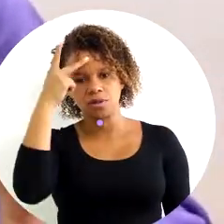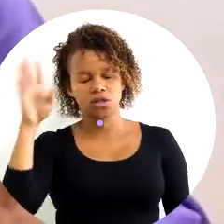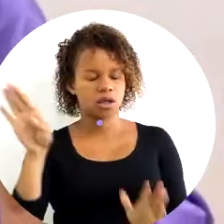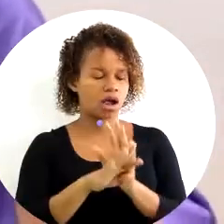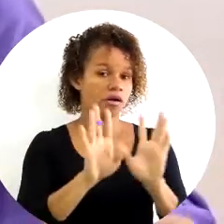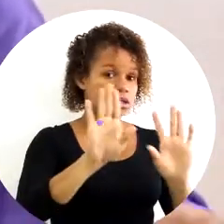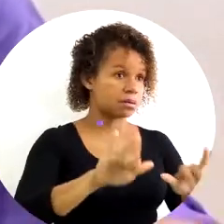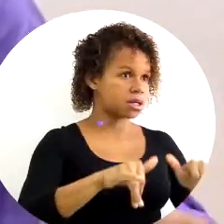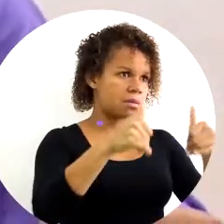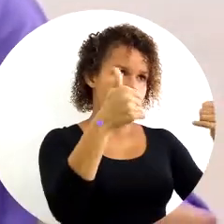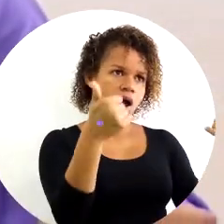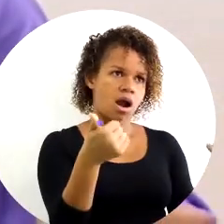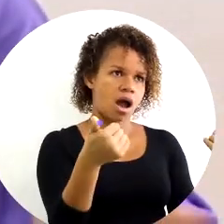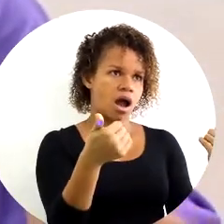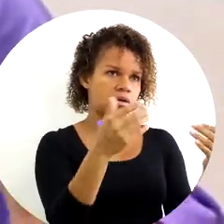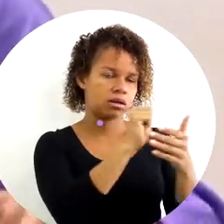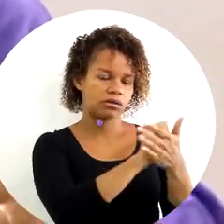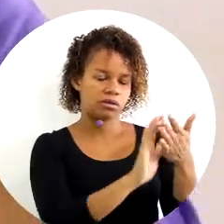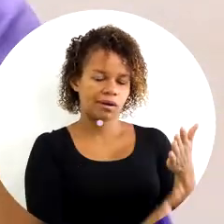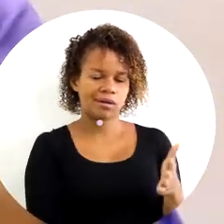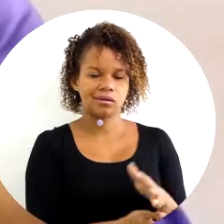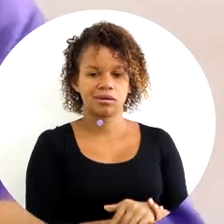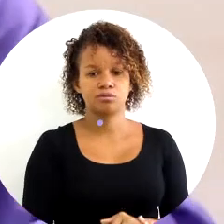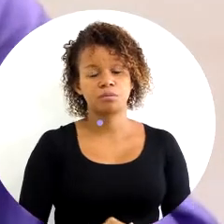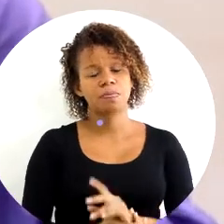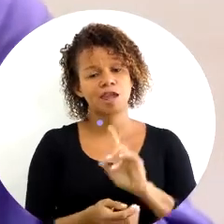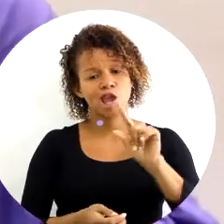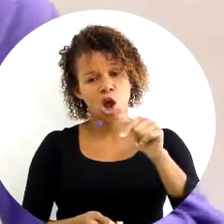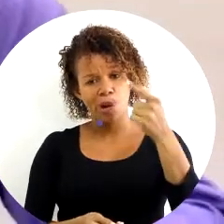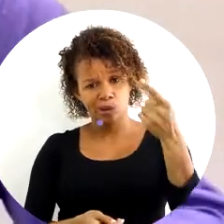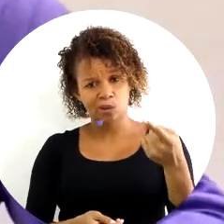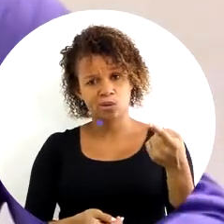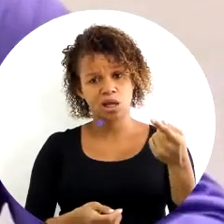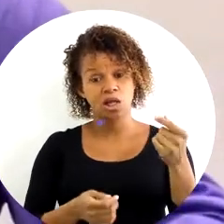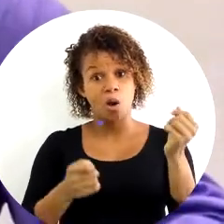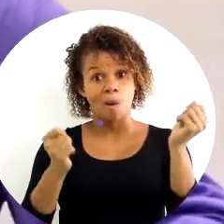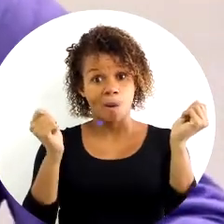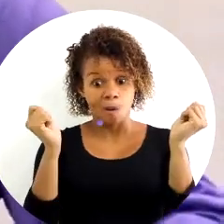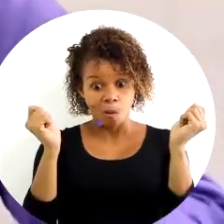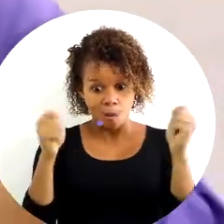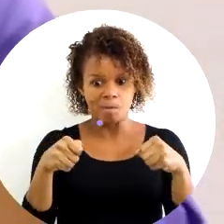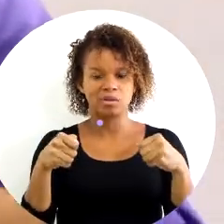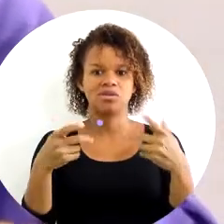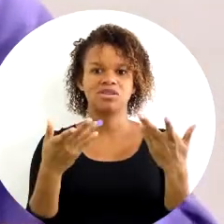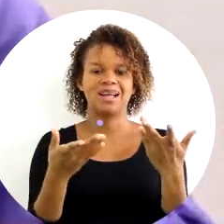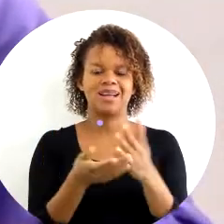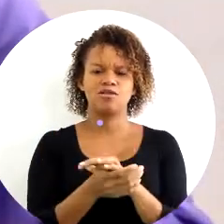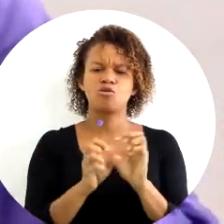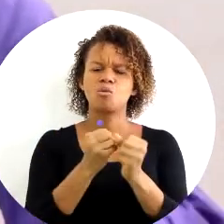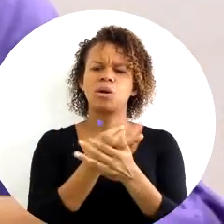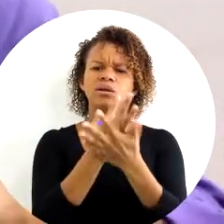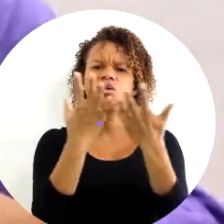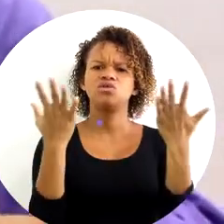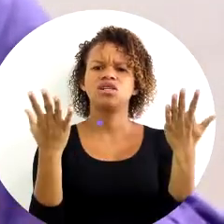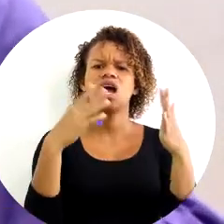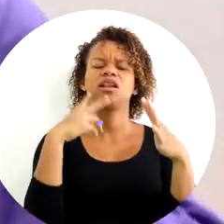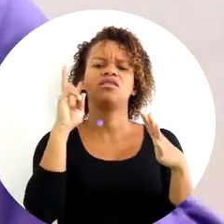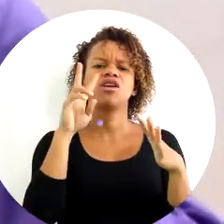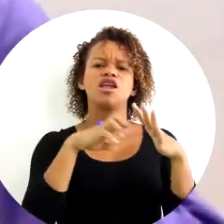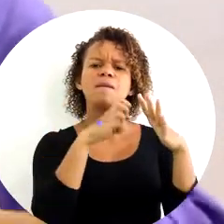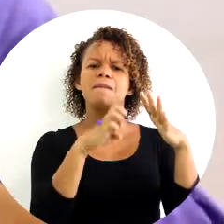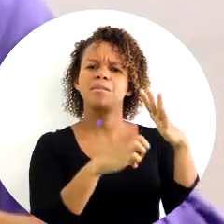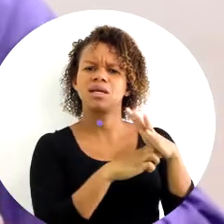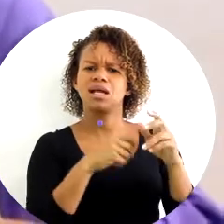tarefa com mais qualidade. E uma outra é o da competitividade. Quantas vezes a gente vê empresas